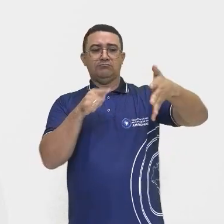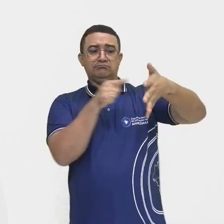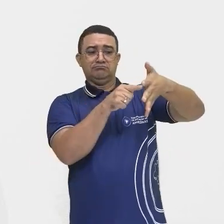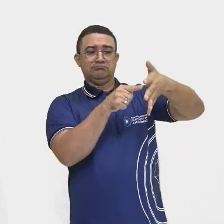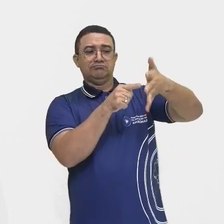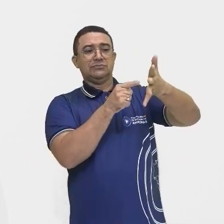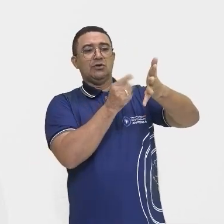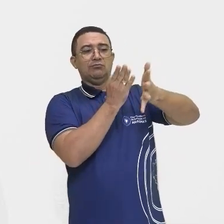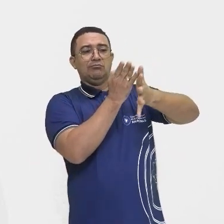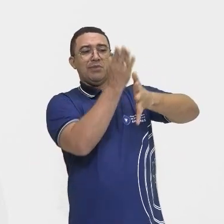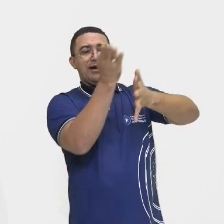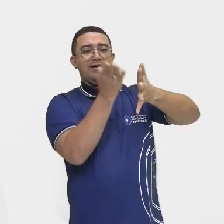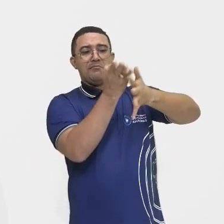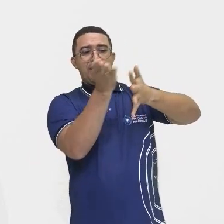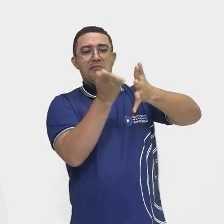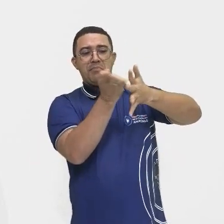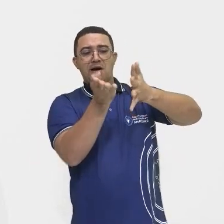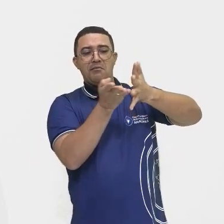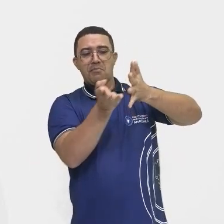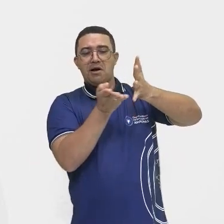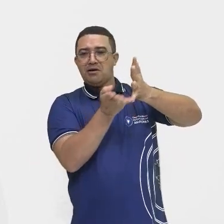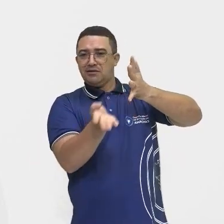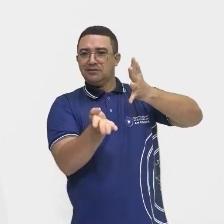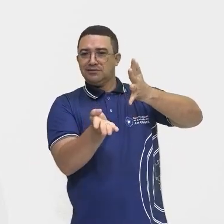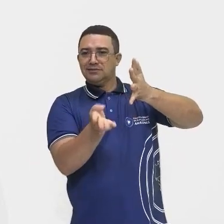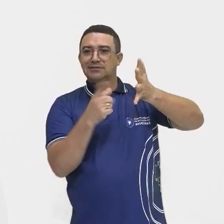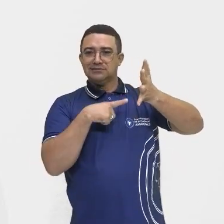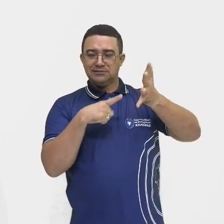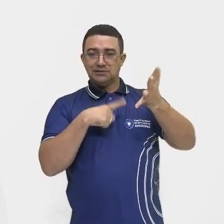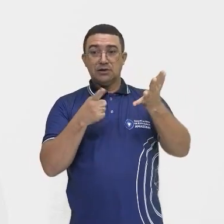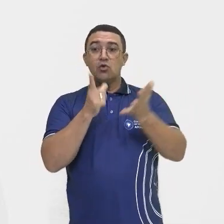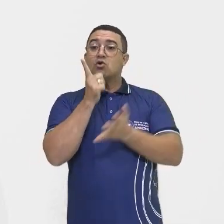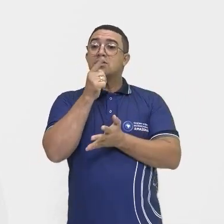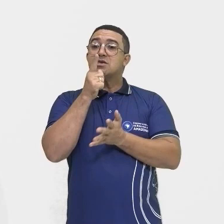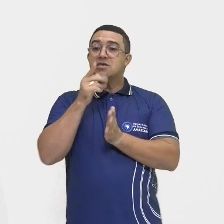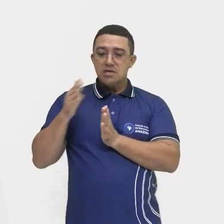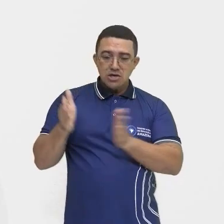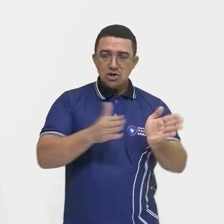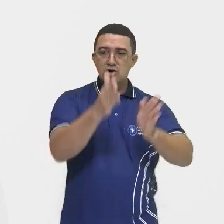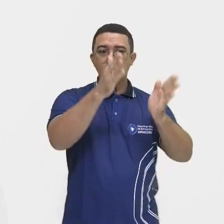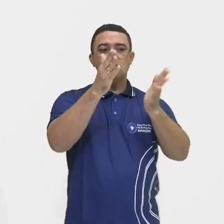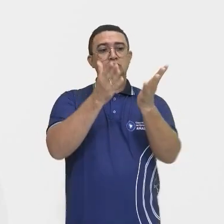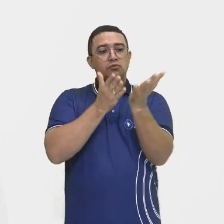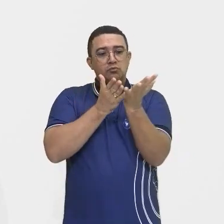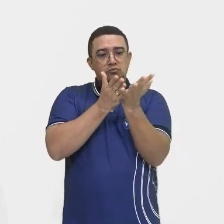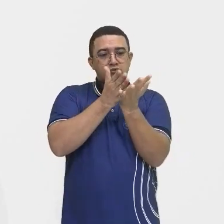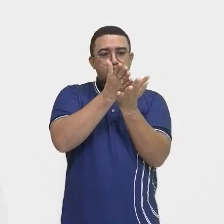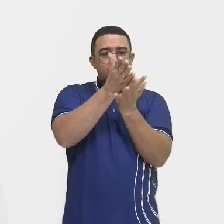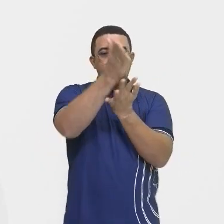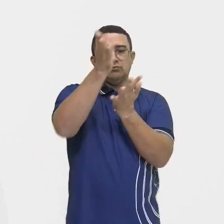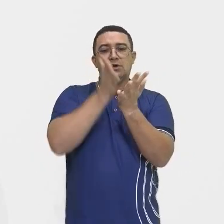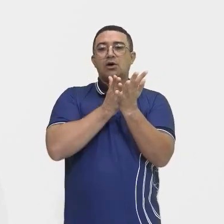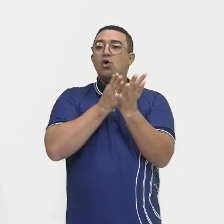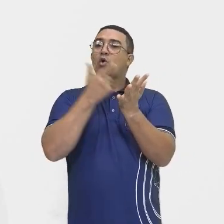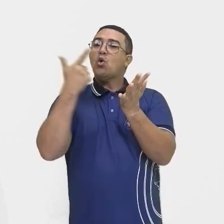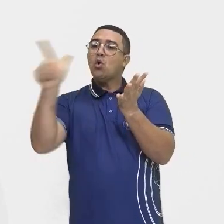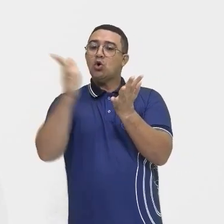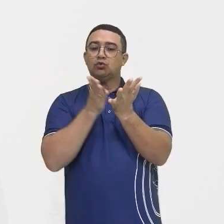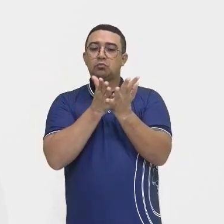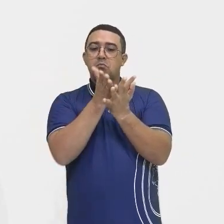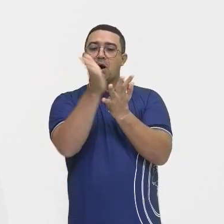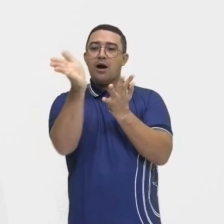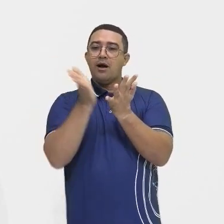Então isso que a gente chama de padrão dendrítrico, onde o rio principal, e aí a gente tem ali os outros rios, e